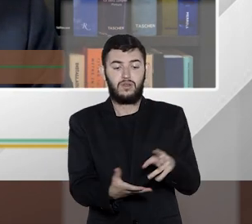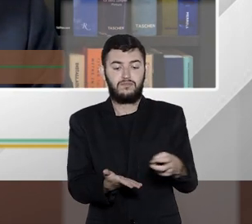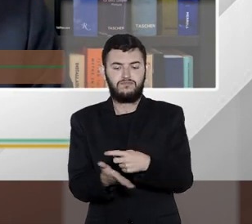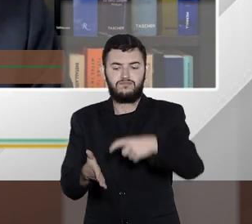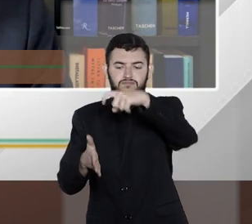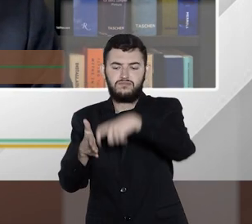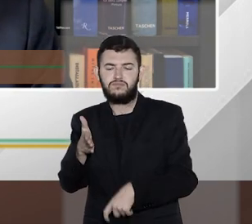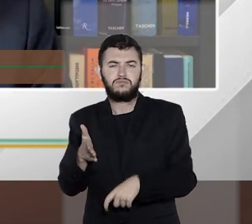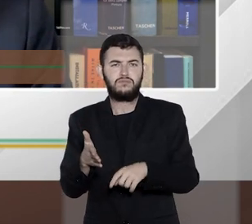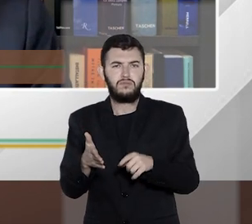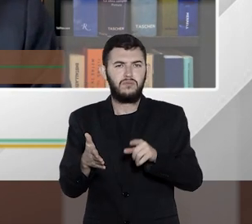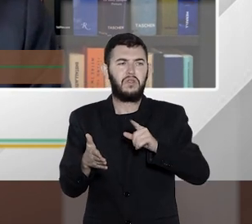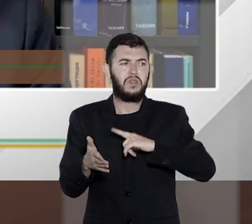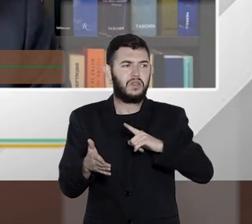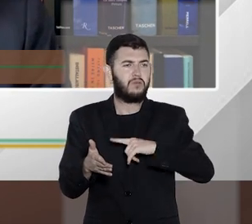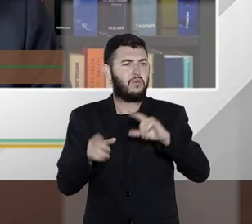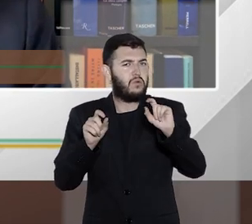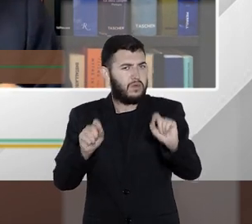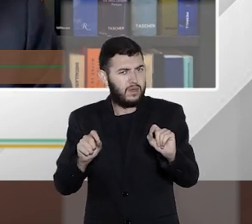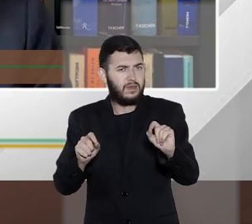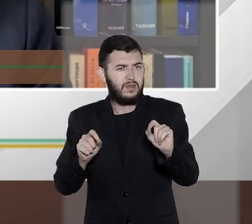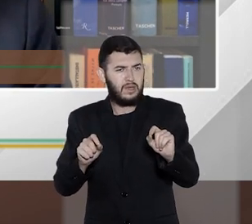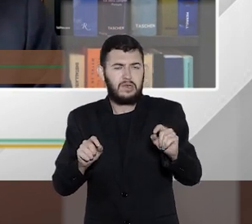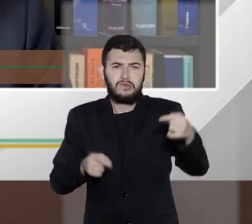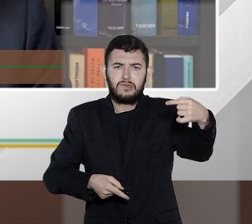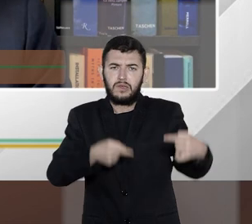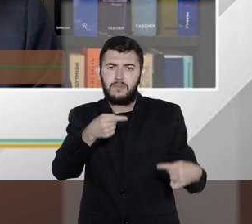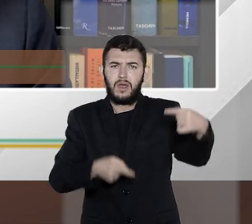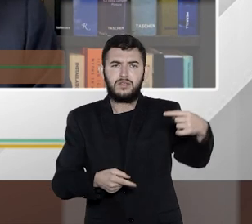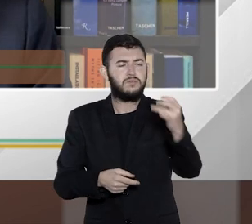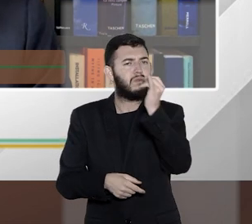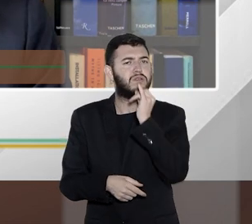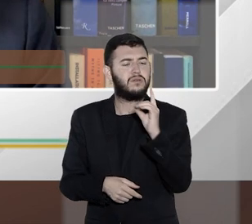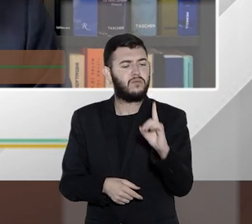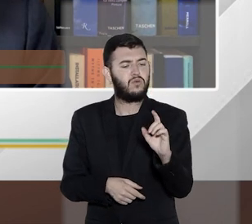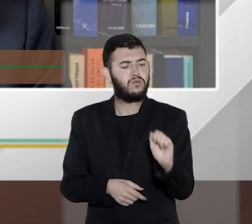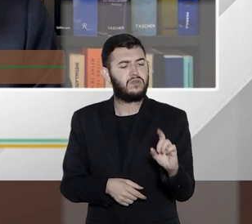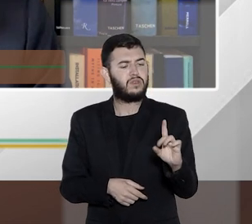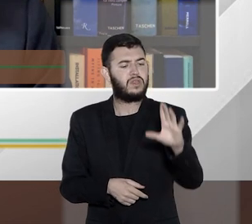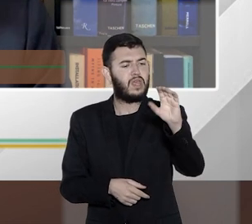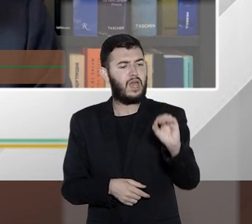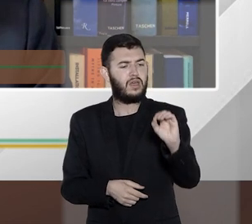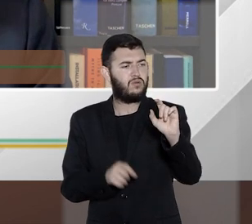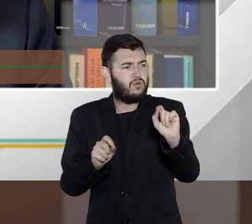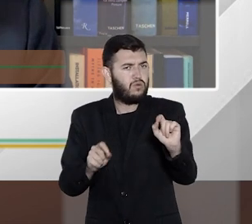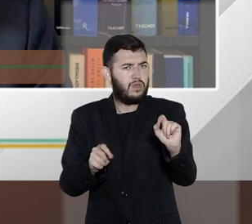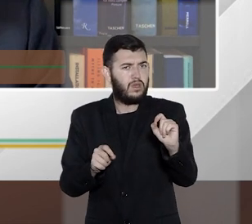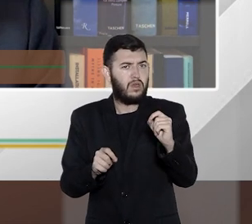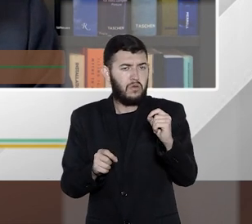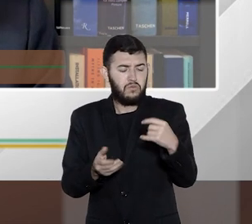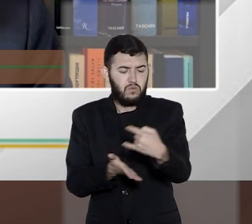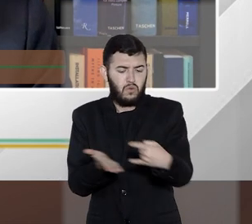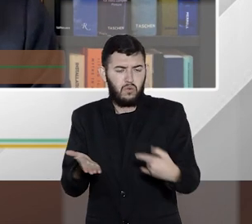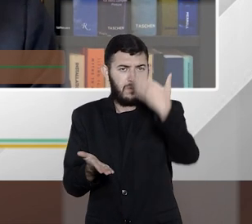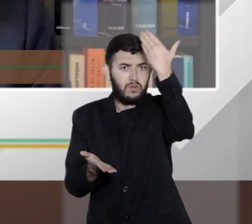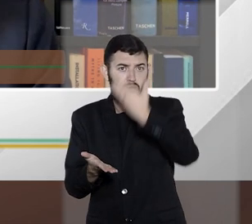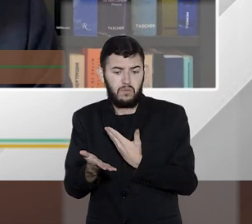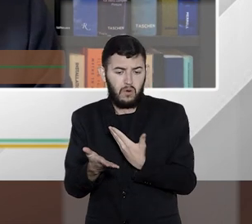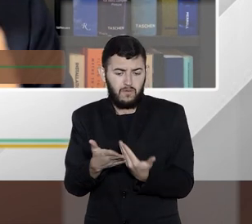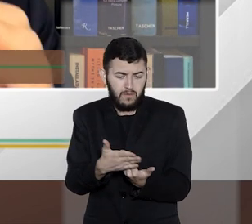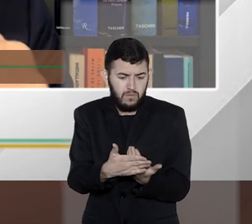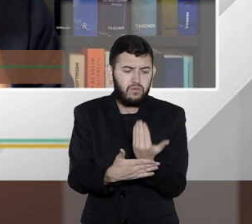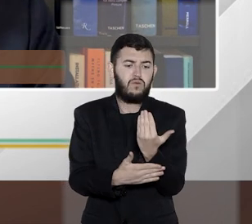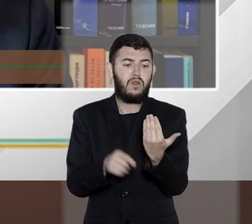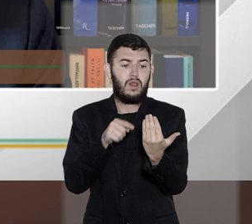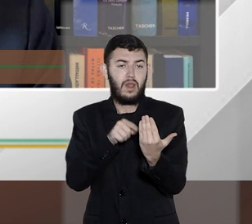de problematização, como, por exemplo, quais são os dados constantes da nota fiscal eletrônica. Tem